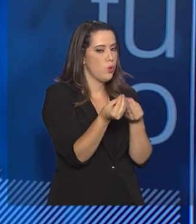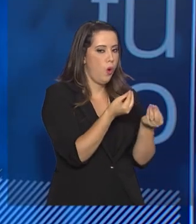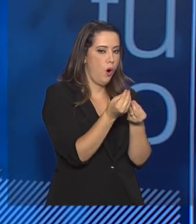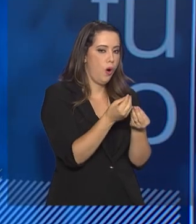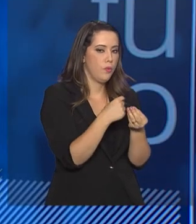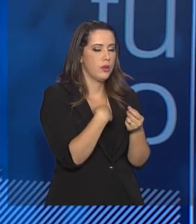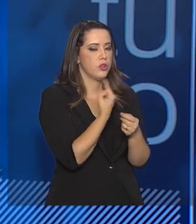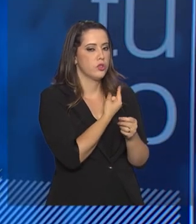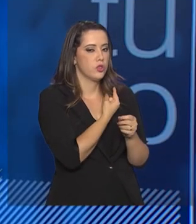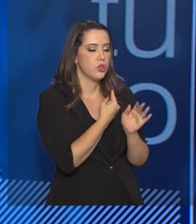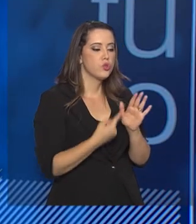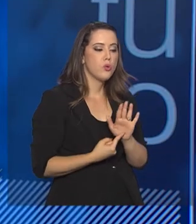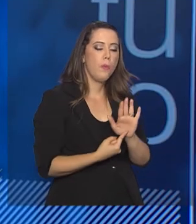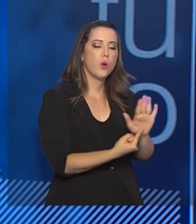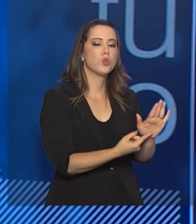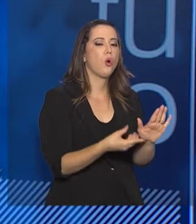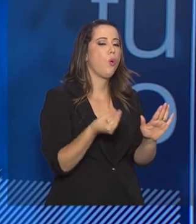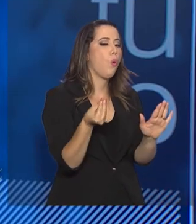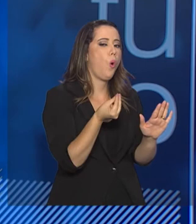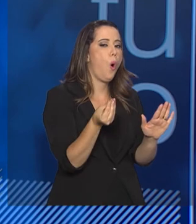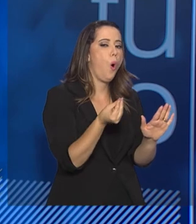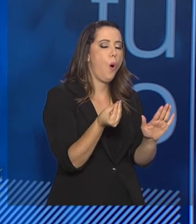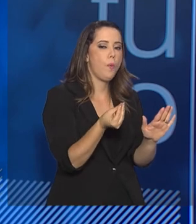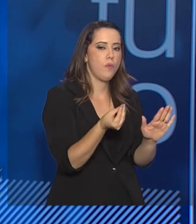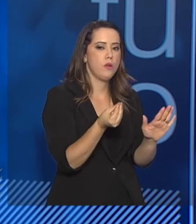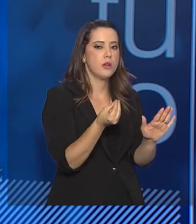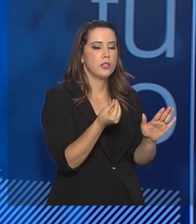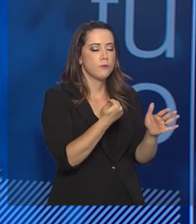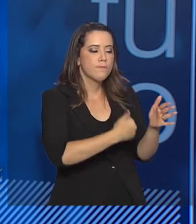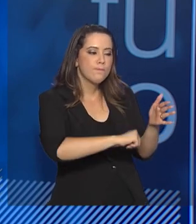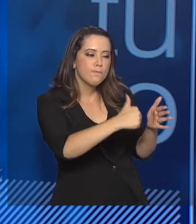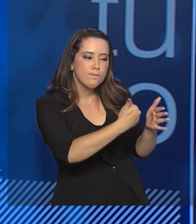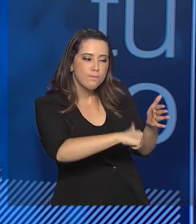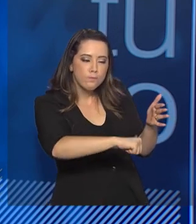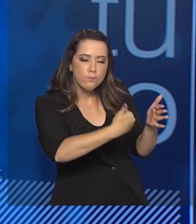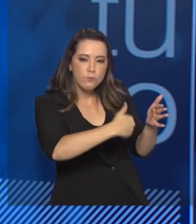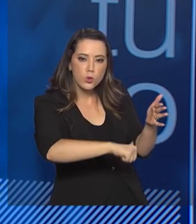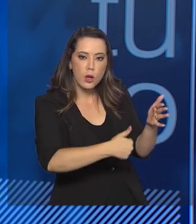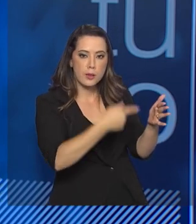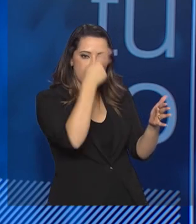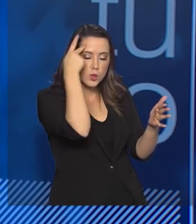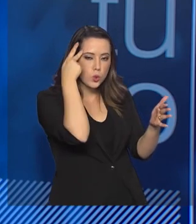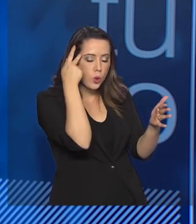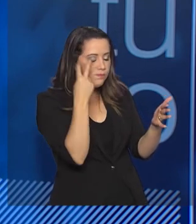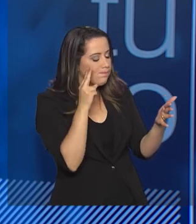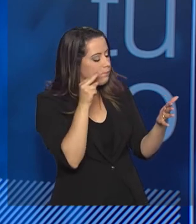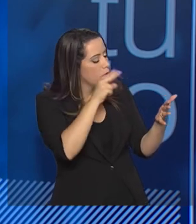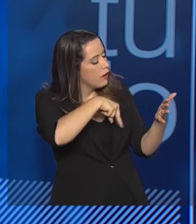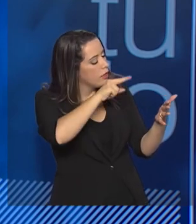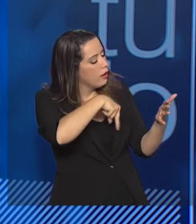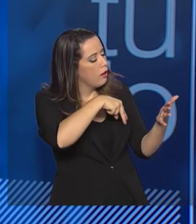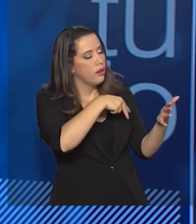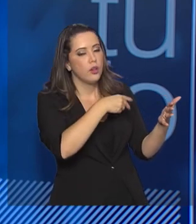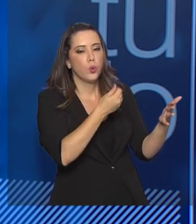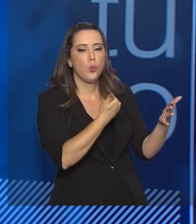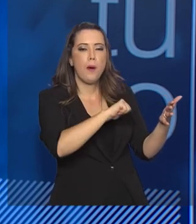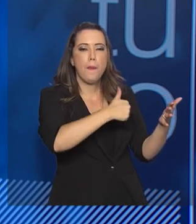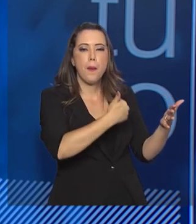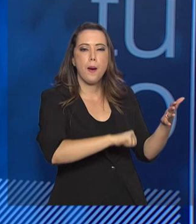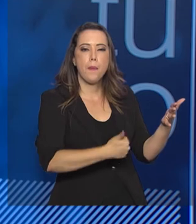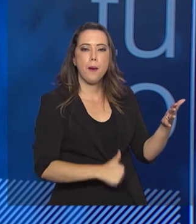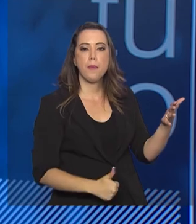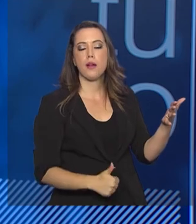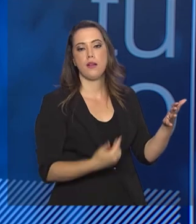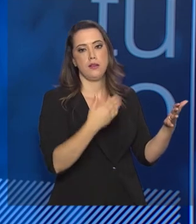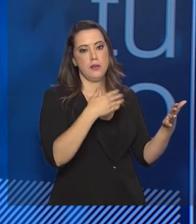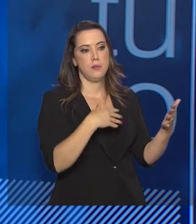são os critérios de correção da redação. O que é levado em consideração pelos avaliadores na hora de fazer a correção, para que o aluno